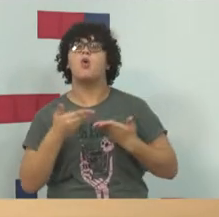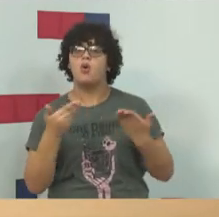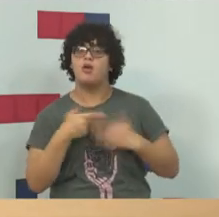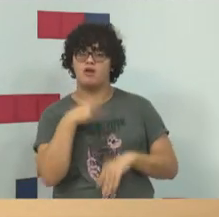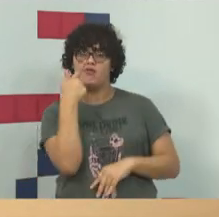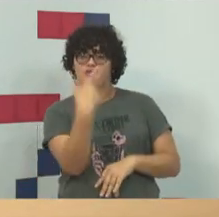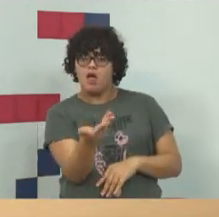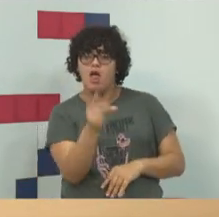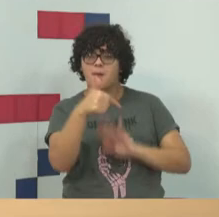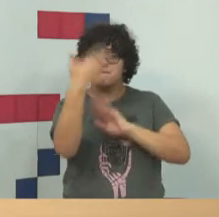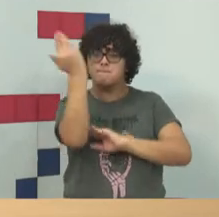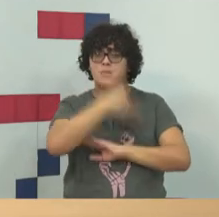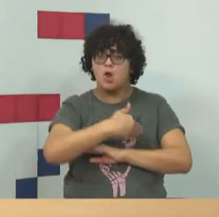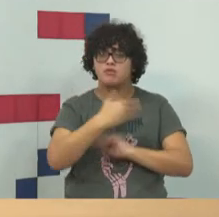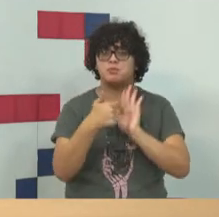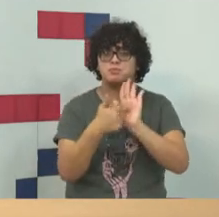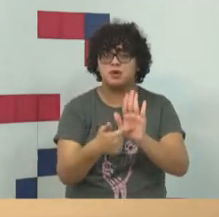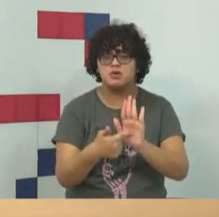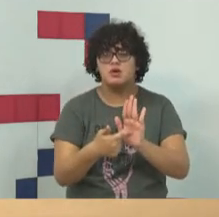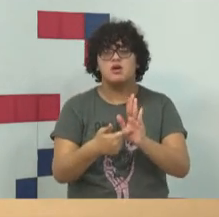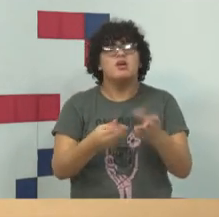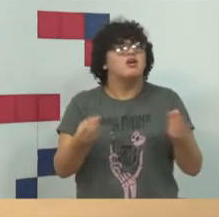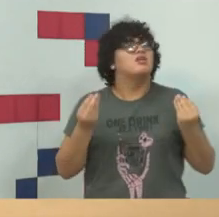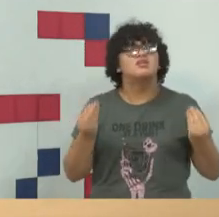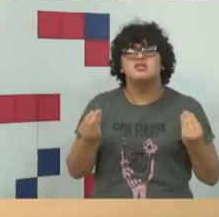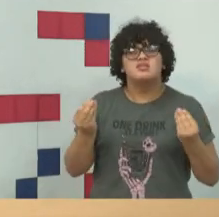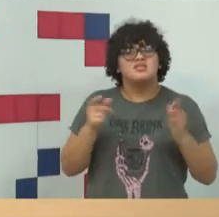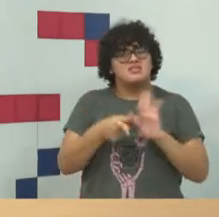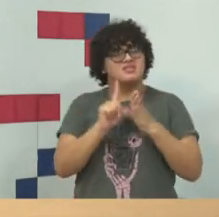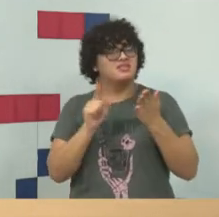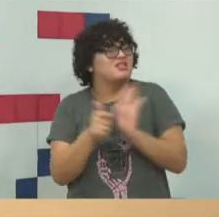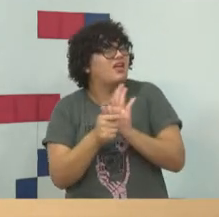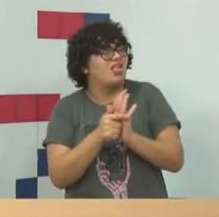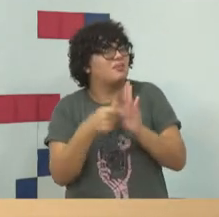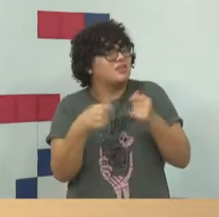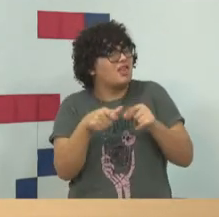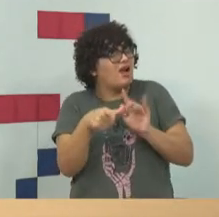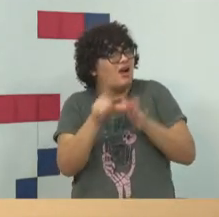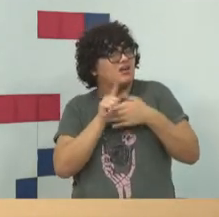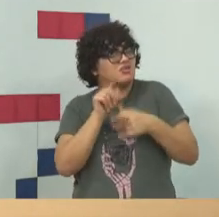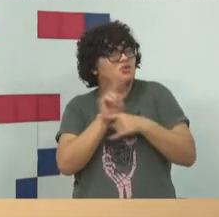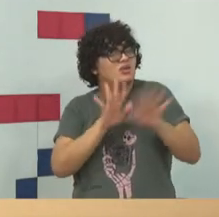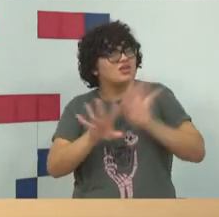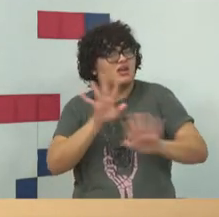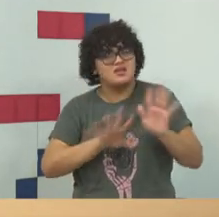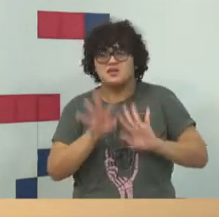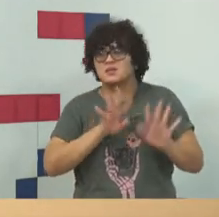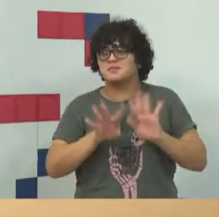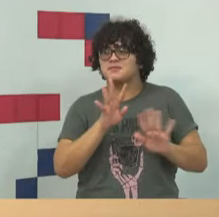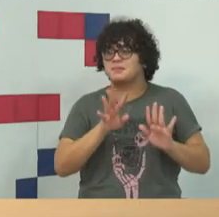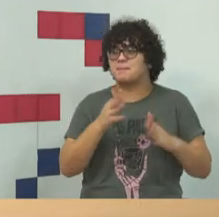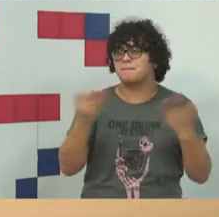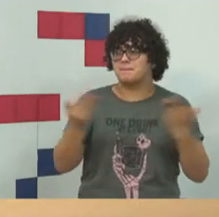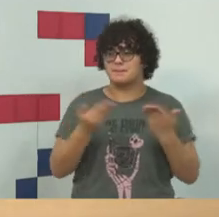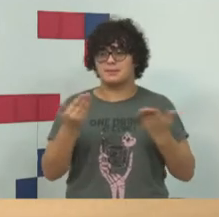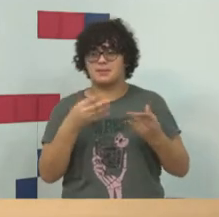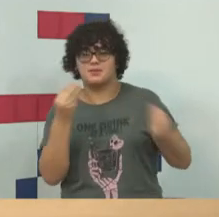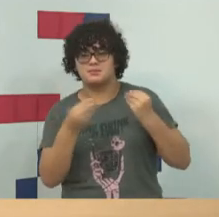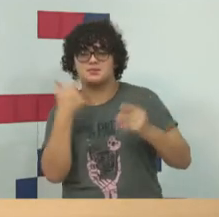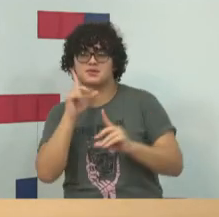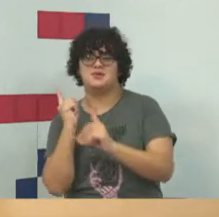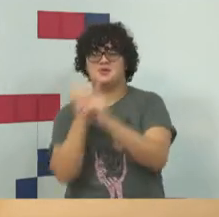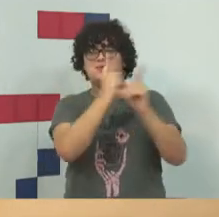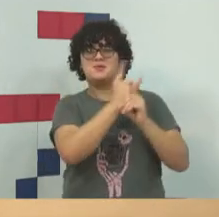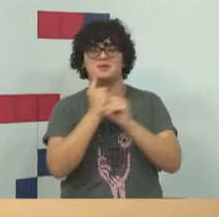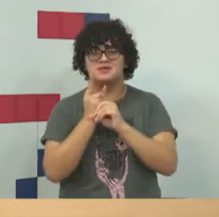falando na questão da prova. O que antecede o crime tinha que ter sido cuidado. E não foi cuidado. Então, hoje, para você encontrar um